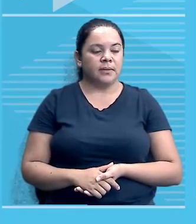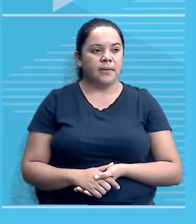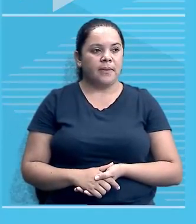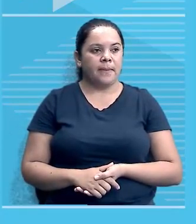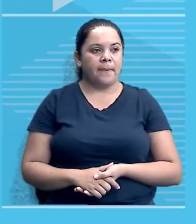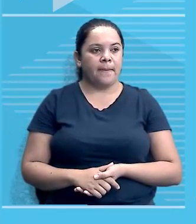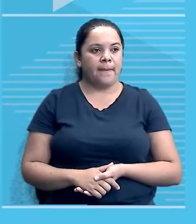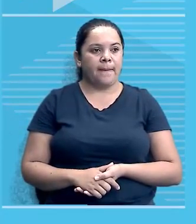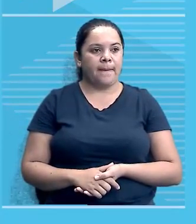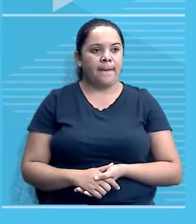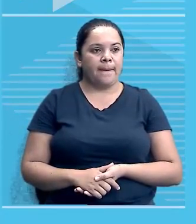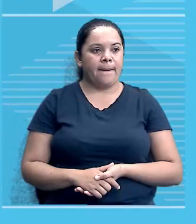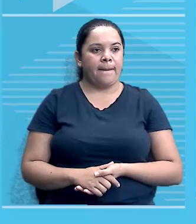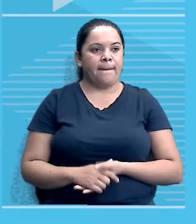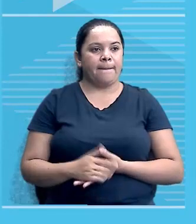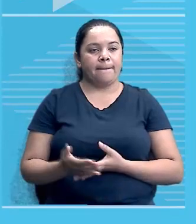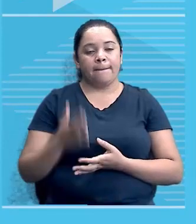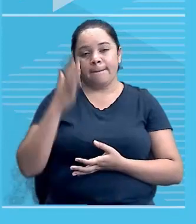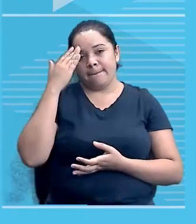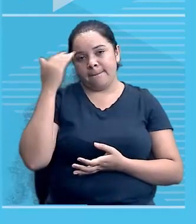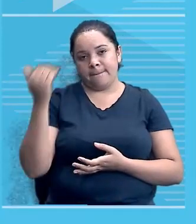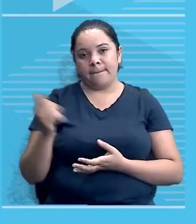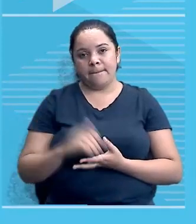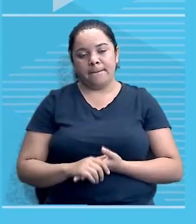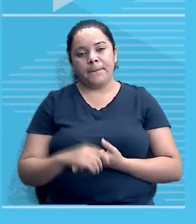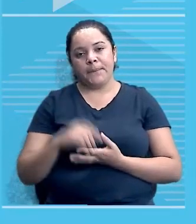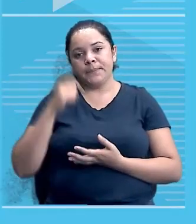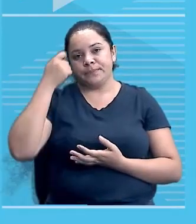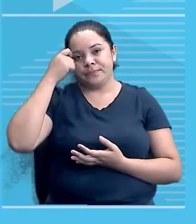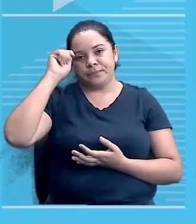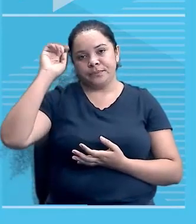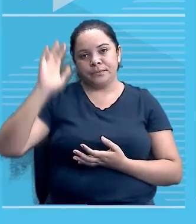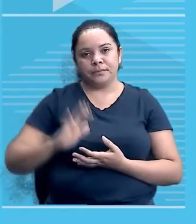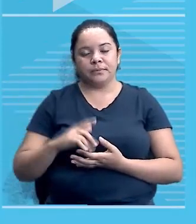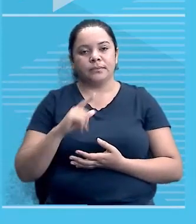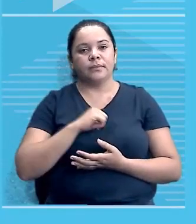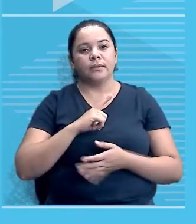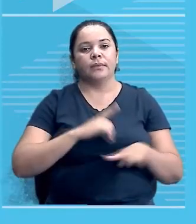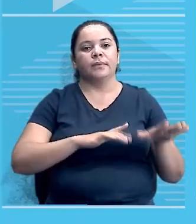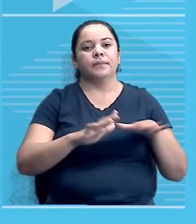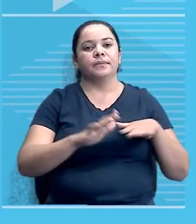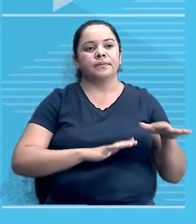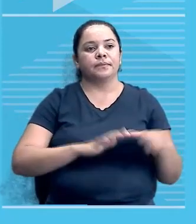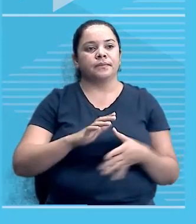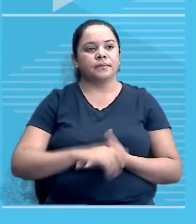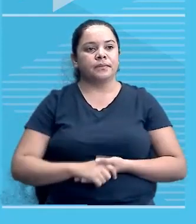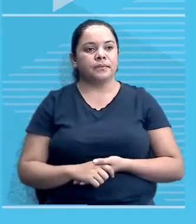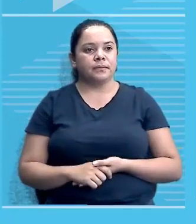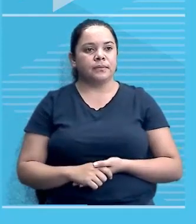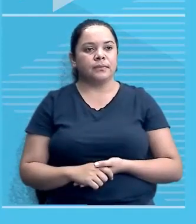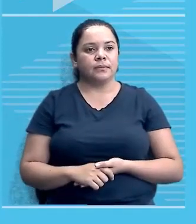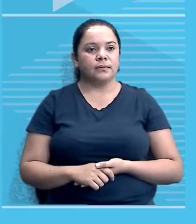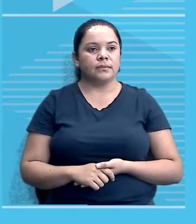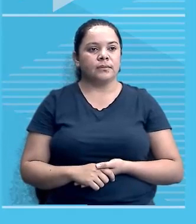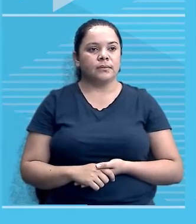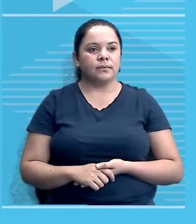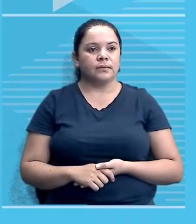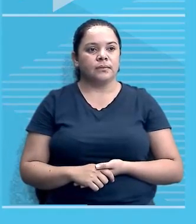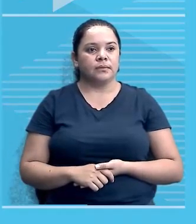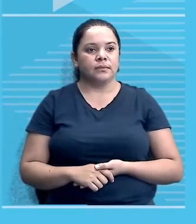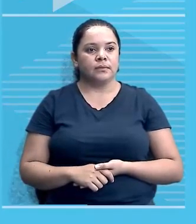Então, ao saber que na África existem movimentos de rebeldia,